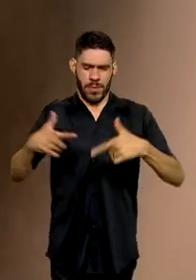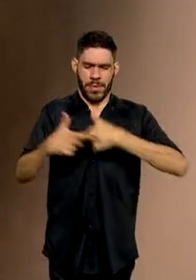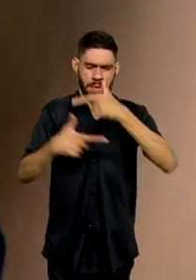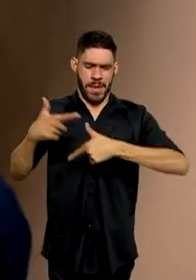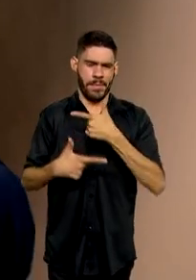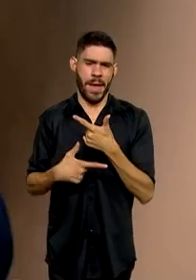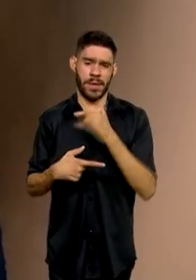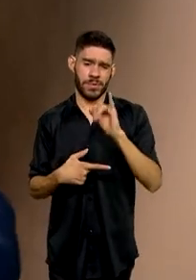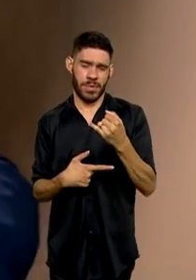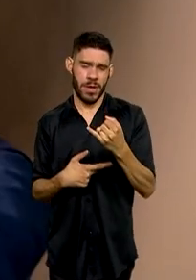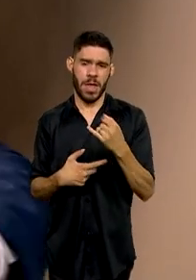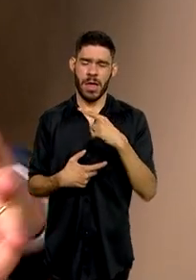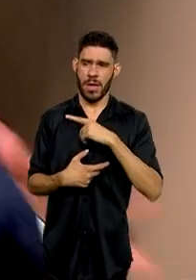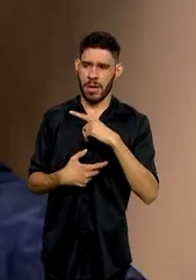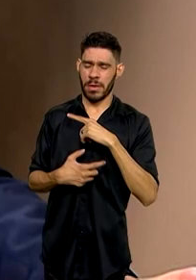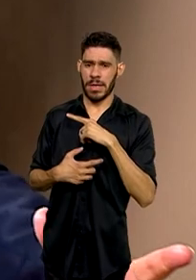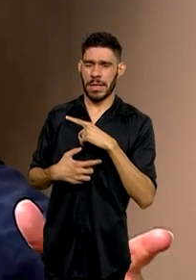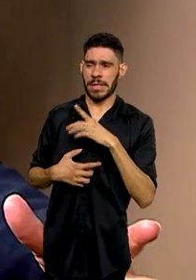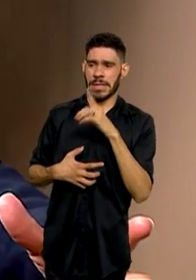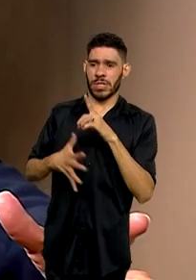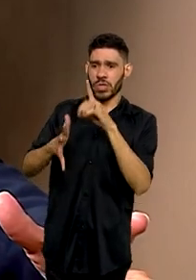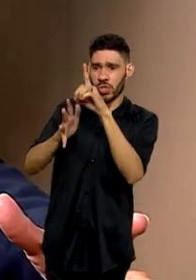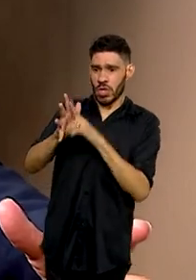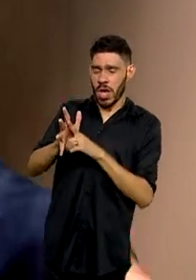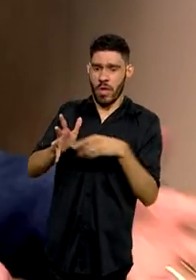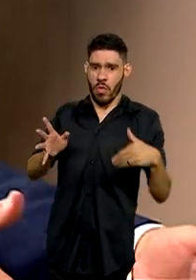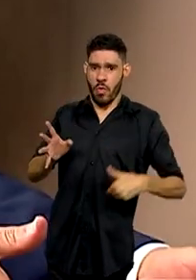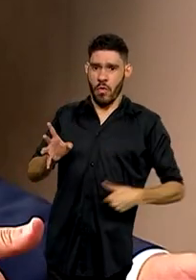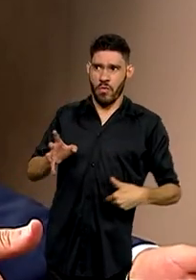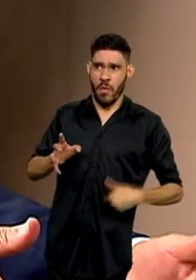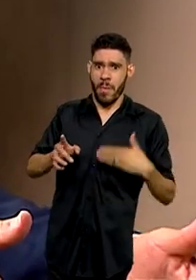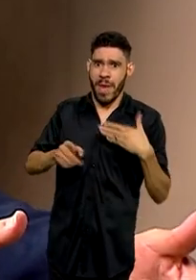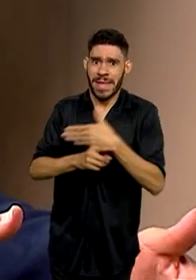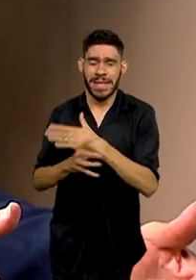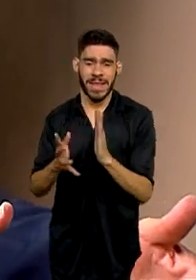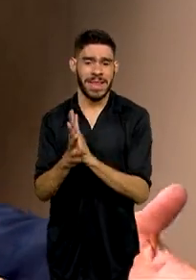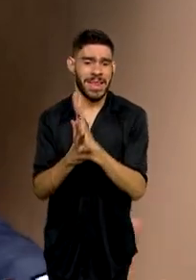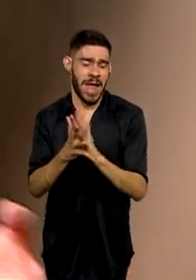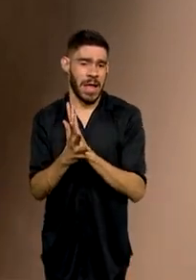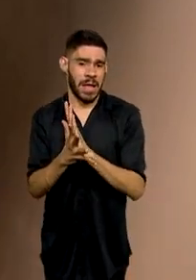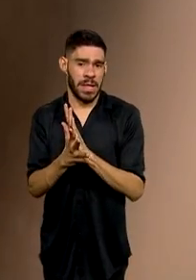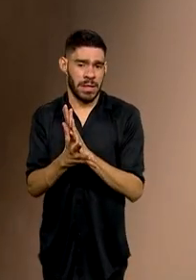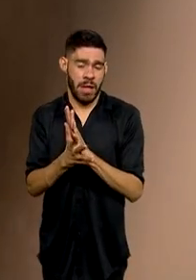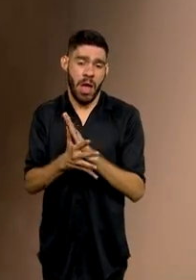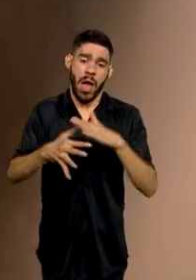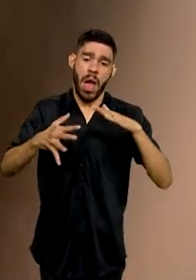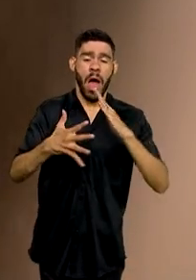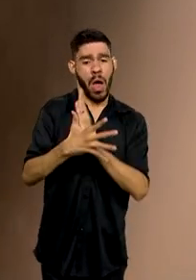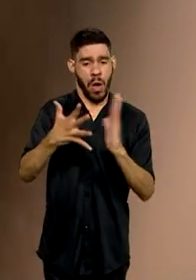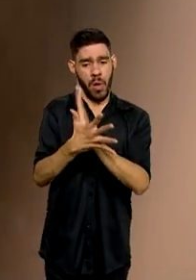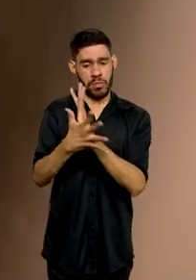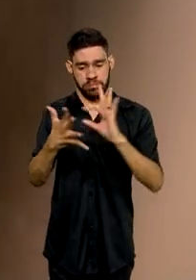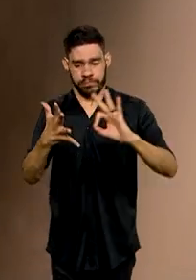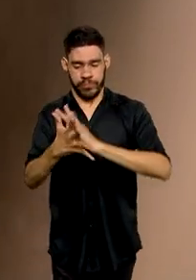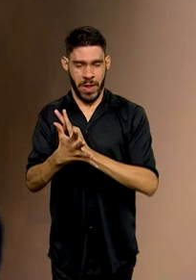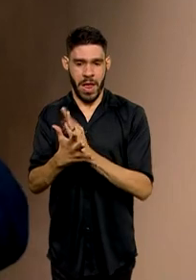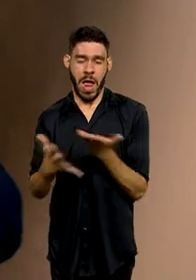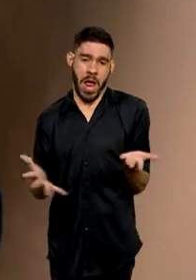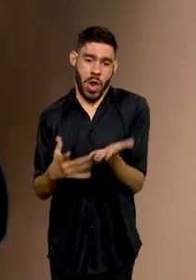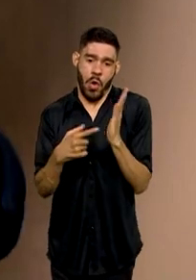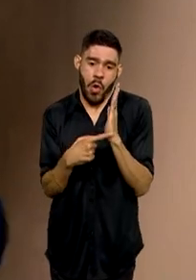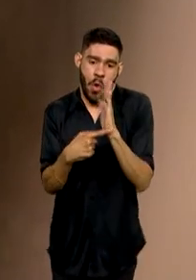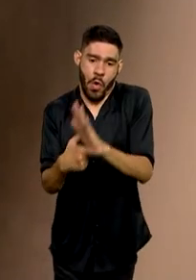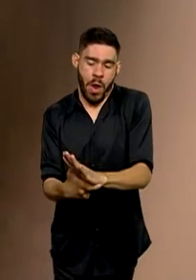tinham direito, estavam passando fome e não acessavam. Às vezes, estavam até no cadastro. Agora, a gente deu a mão para essas pessoas,